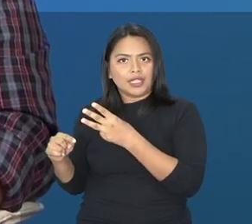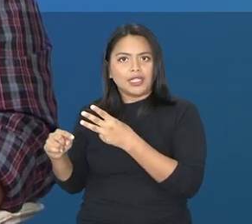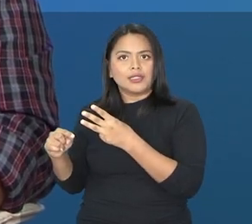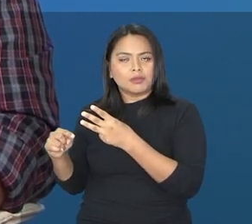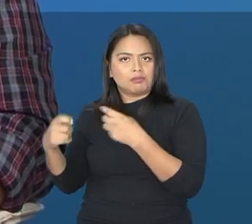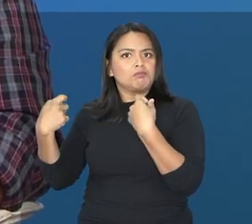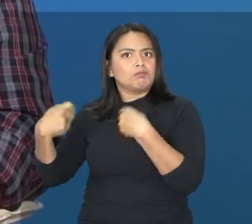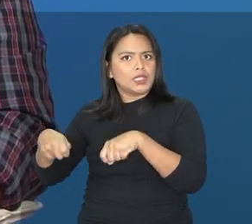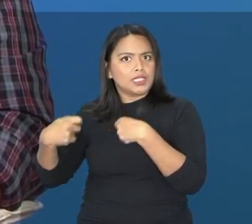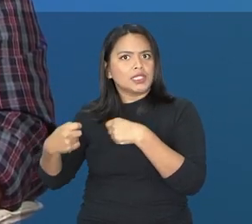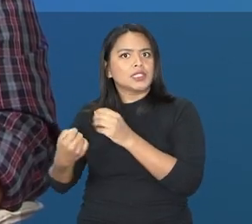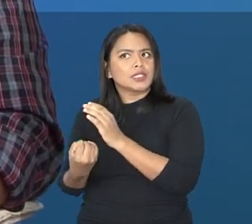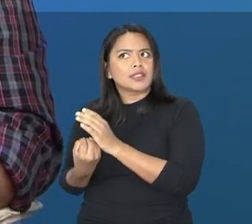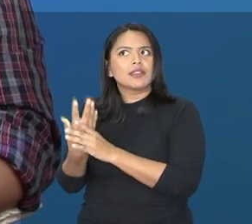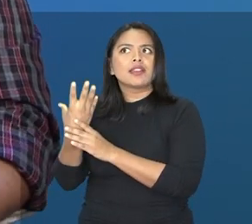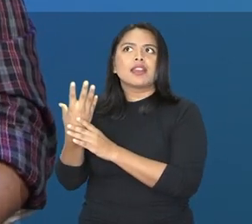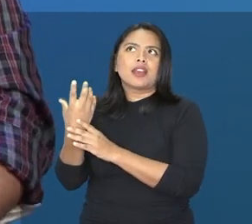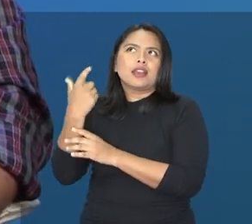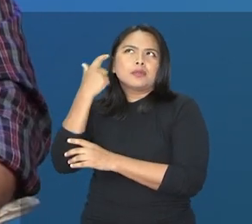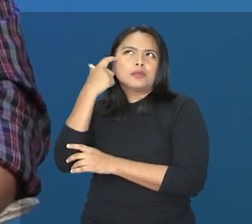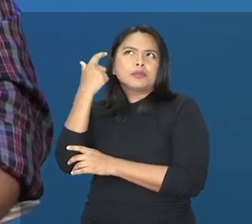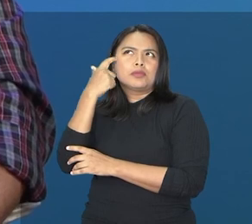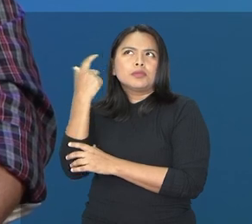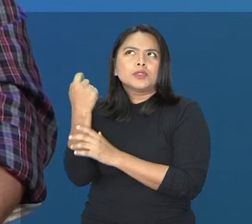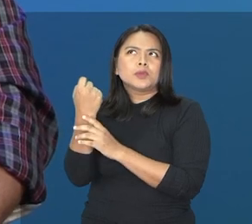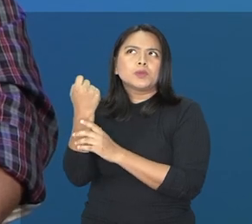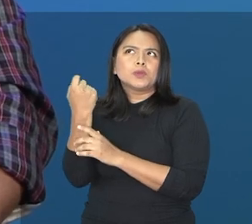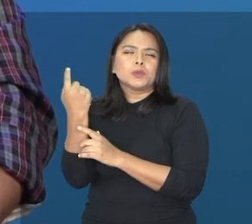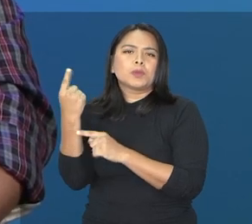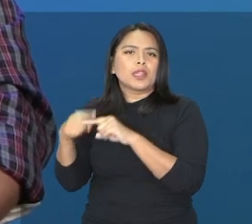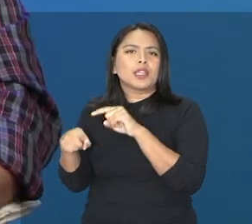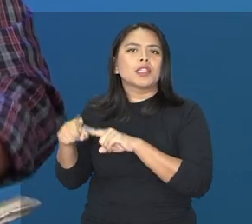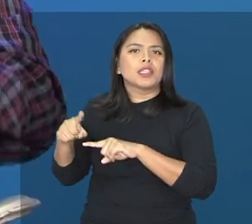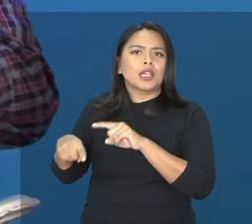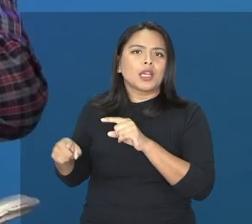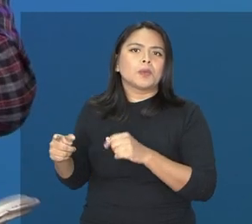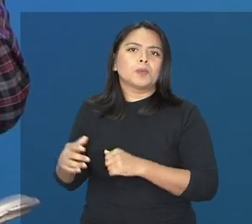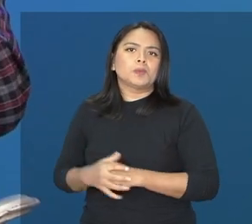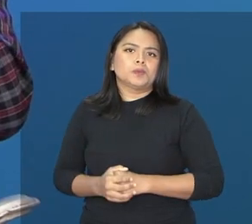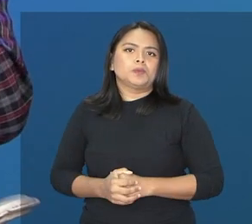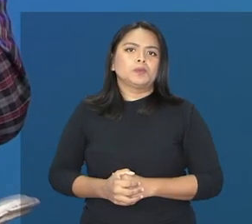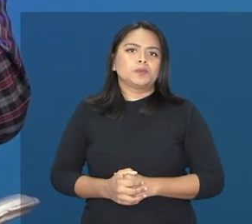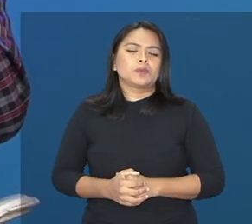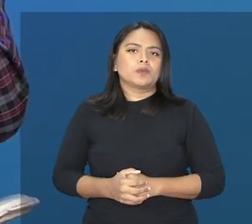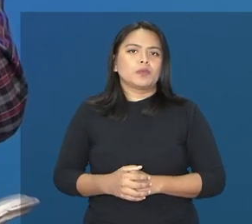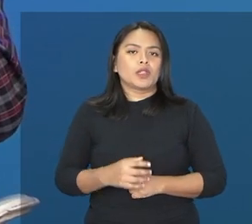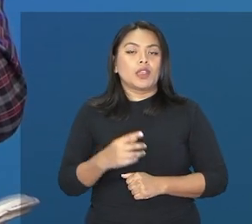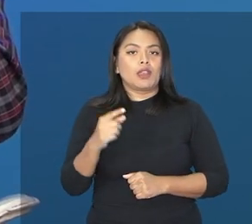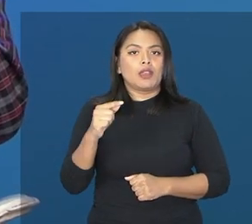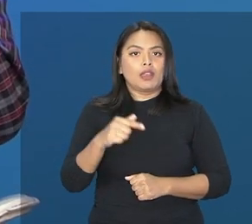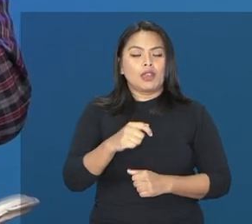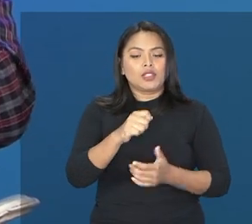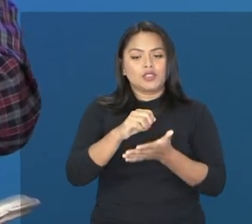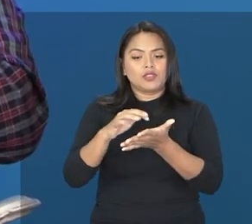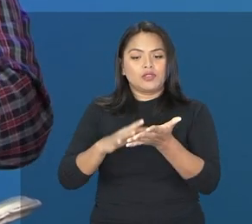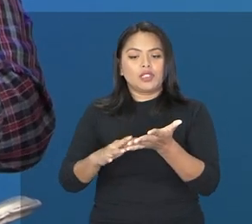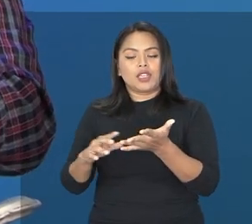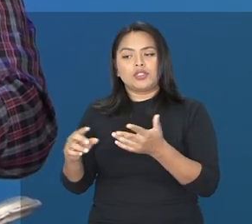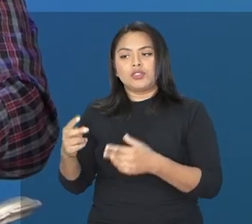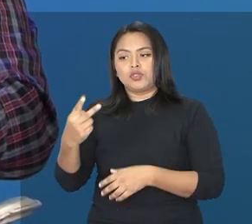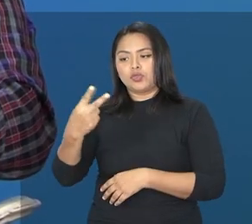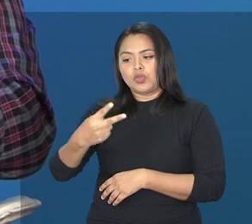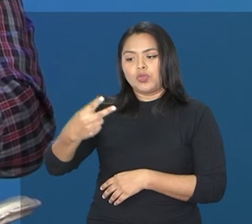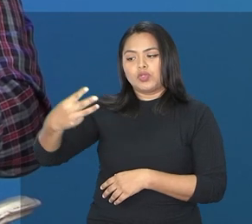que elaborar o produto. No entanto, eu quero frisar que essas atividades do tipo 2 e do tipo 3, elas